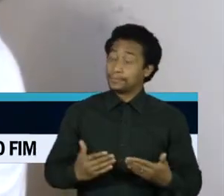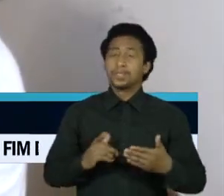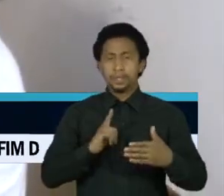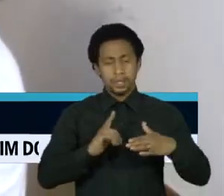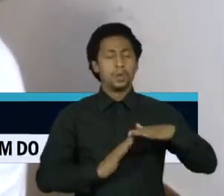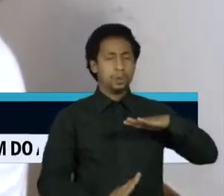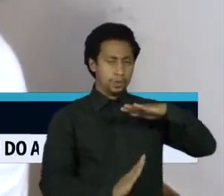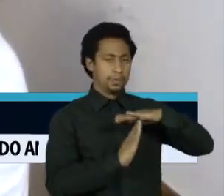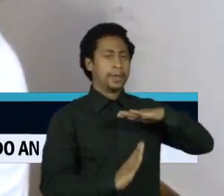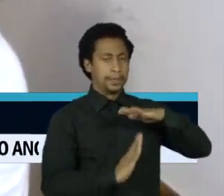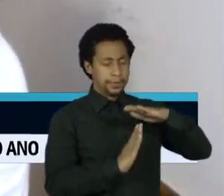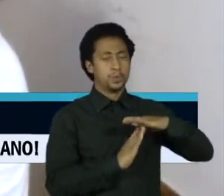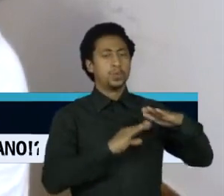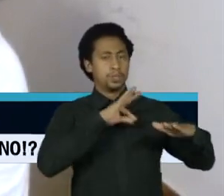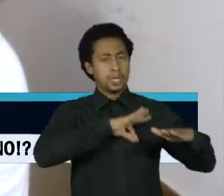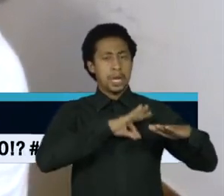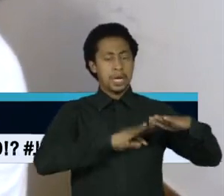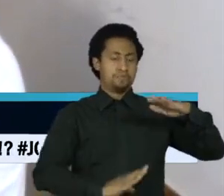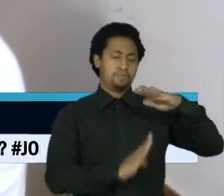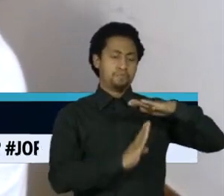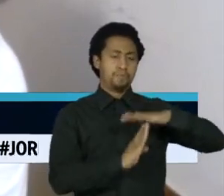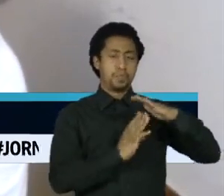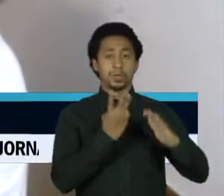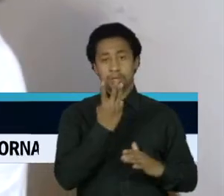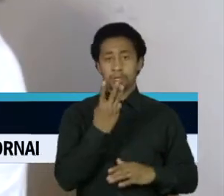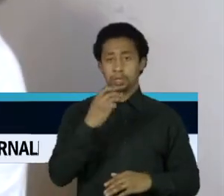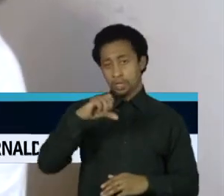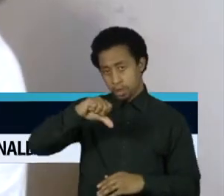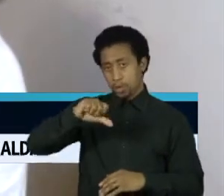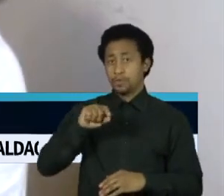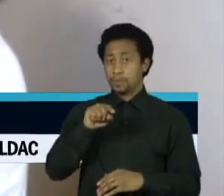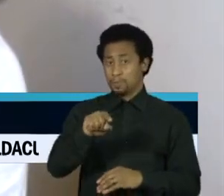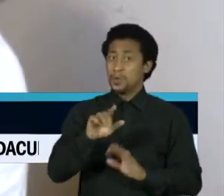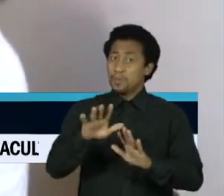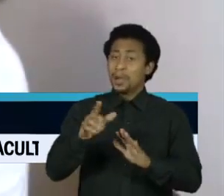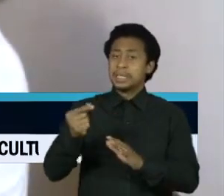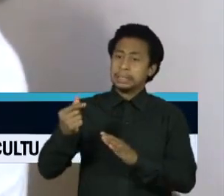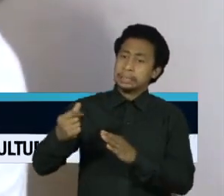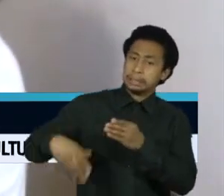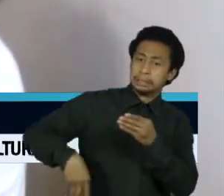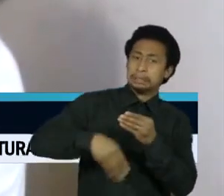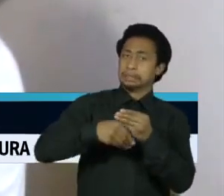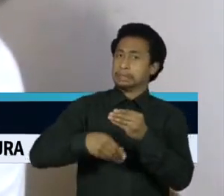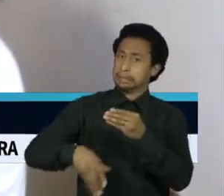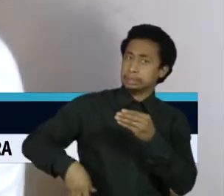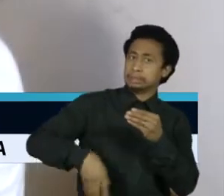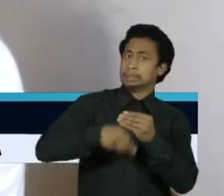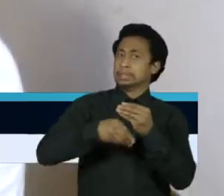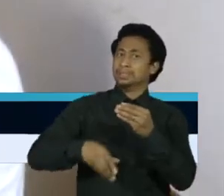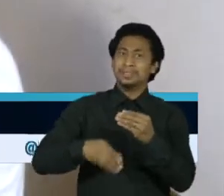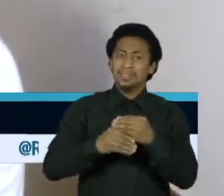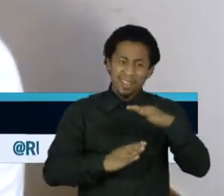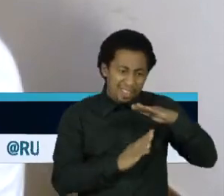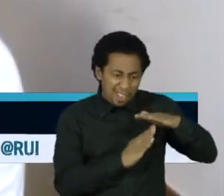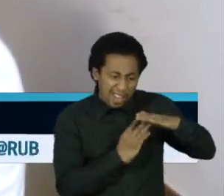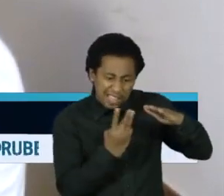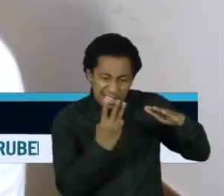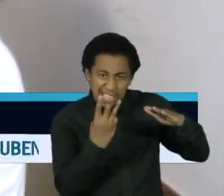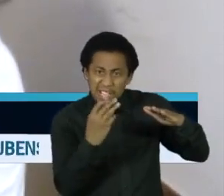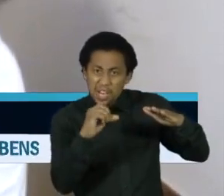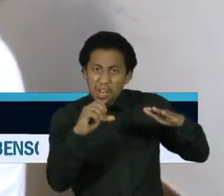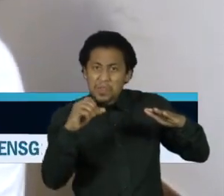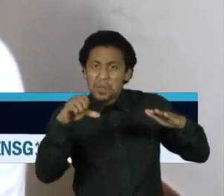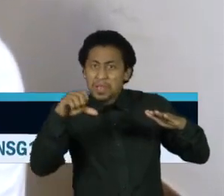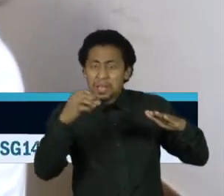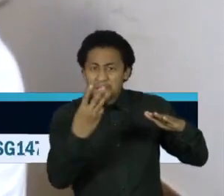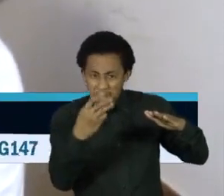constitucional, as indenizações que eles recebem tornam esse teto insignificante. A gente até